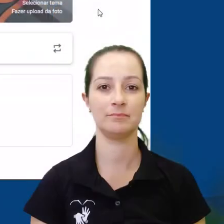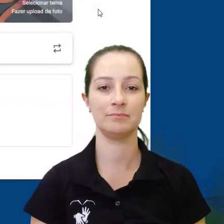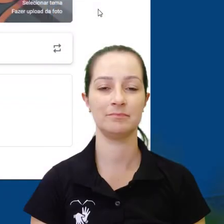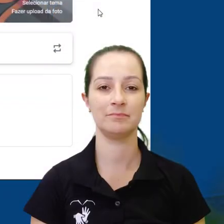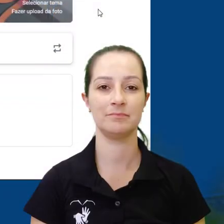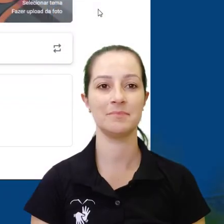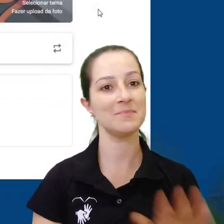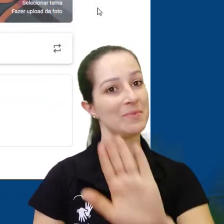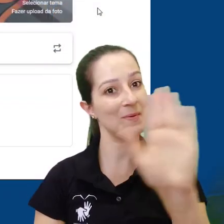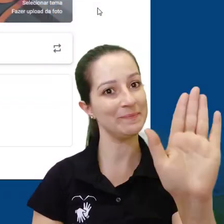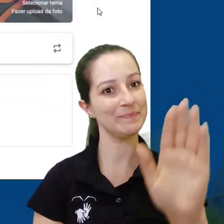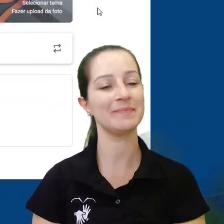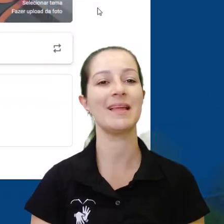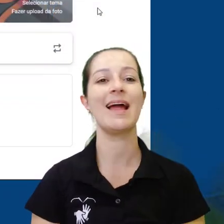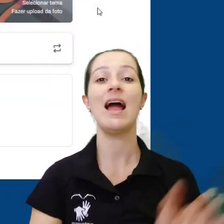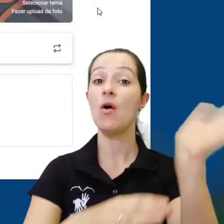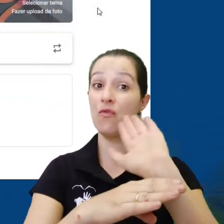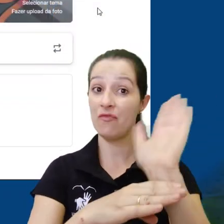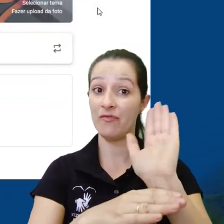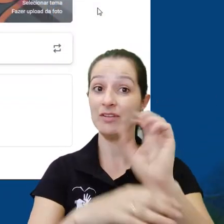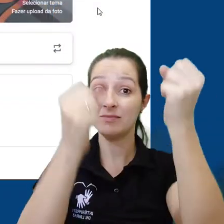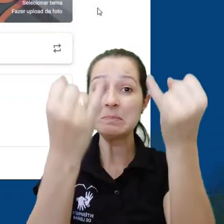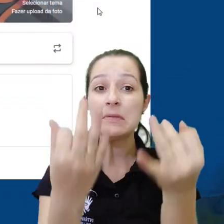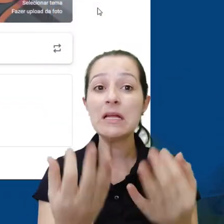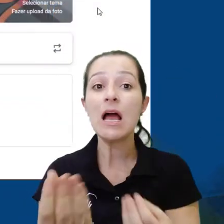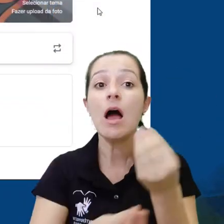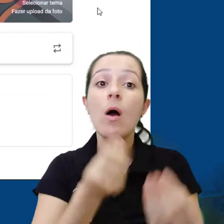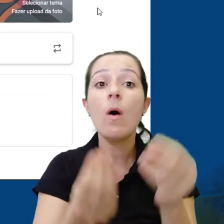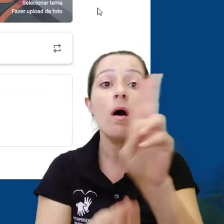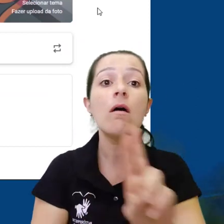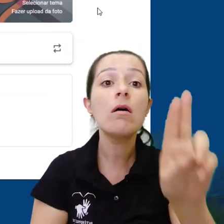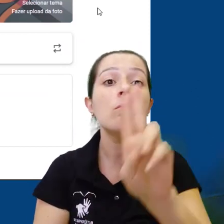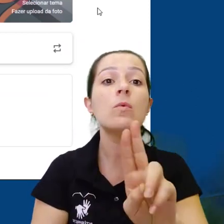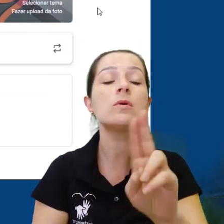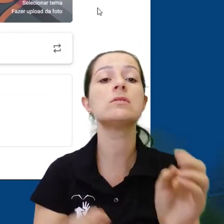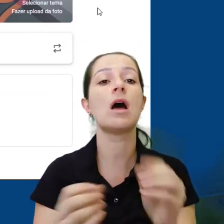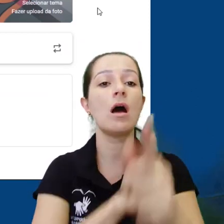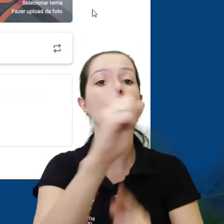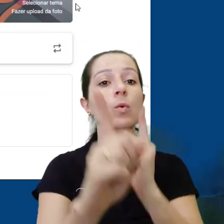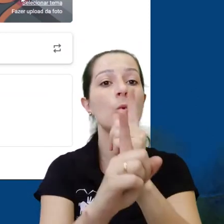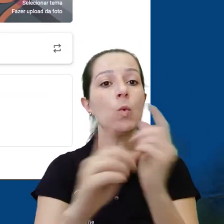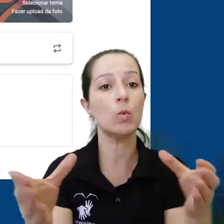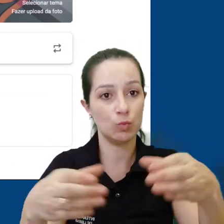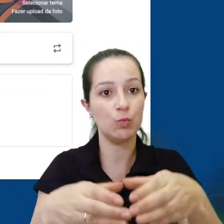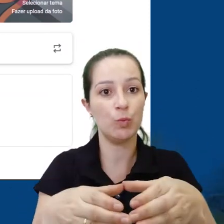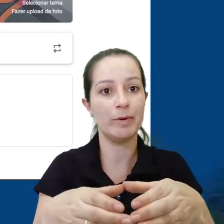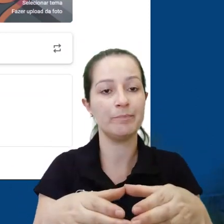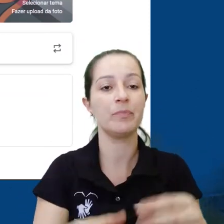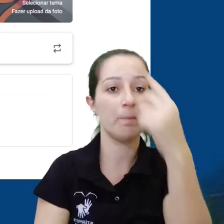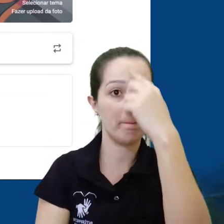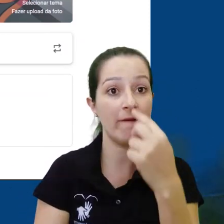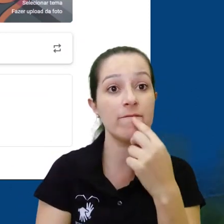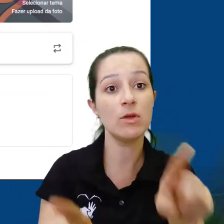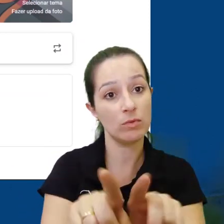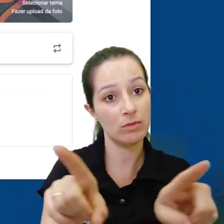Olá, neste vídeo vamos mexer em algumas configurações de perfil e de notificações do nosso Google Classroom. Em qualquer momento da navegação na